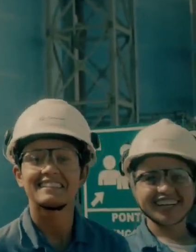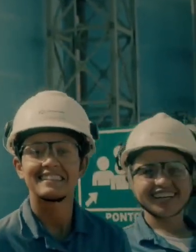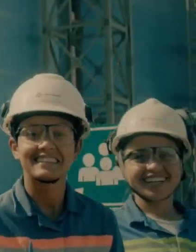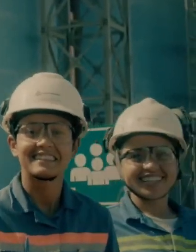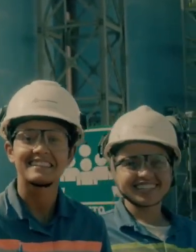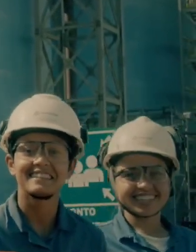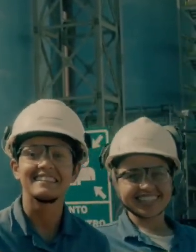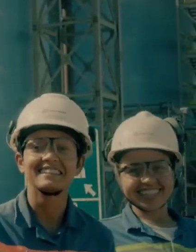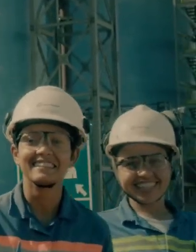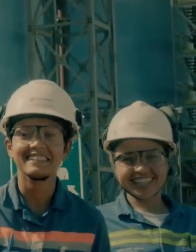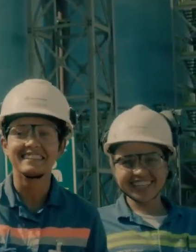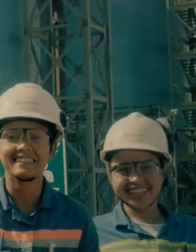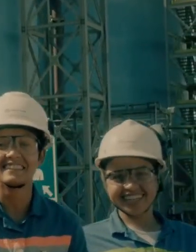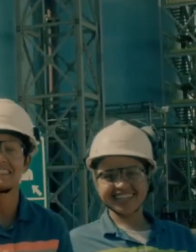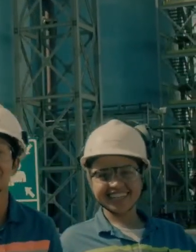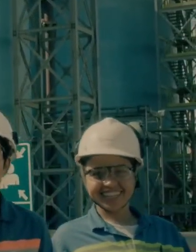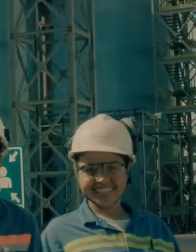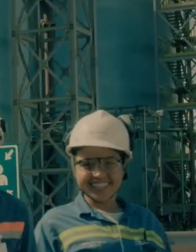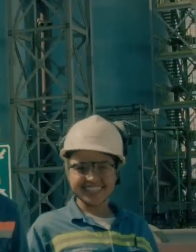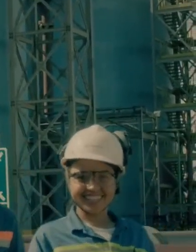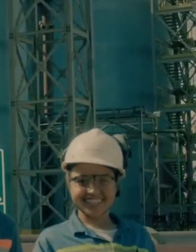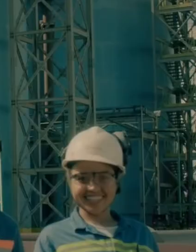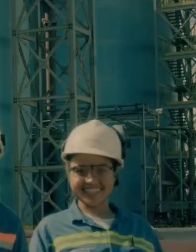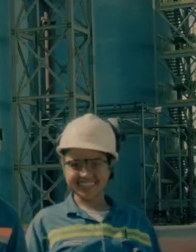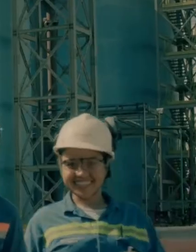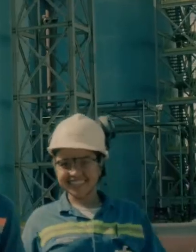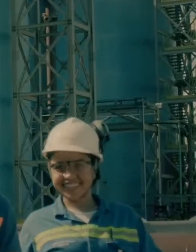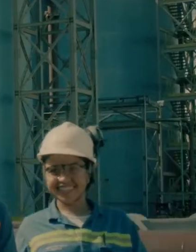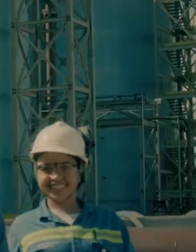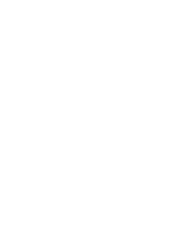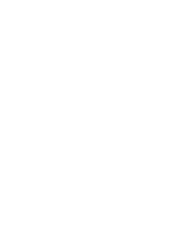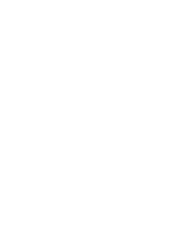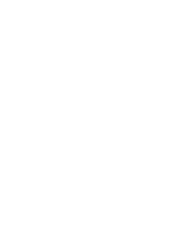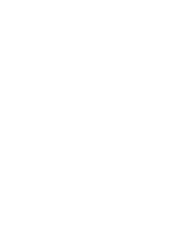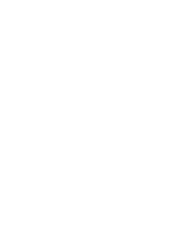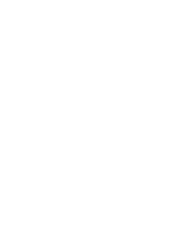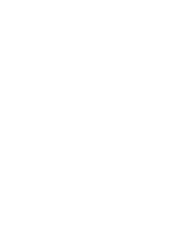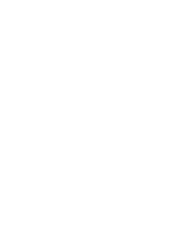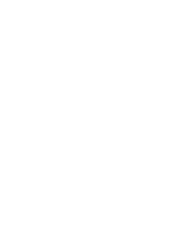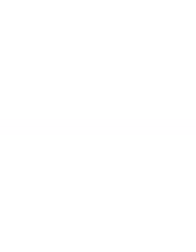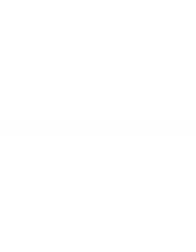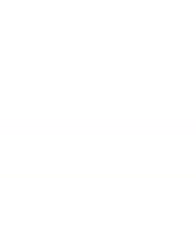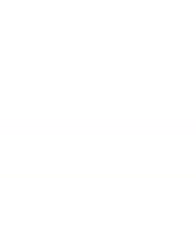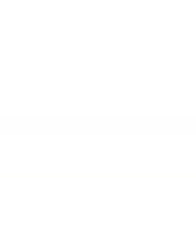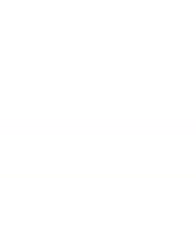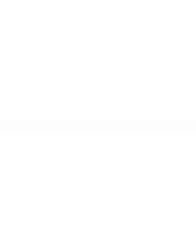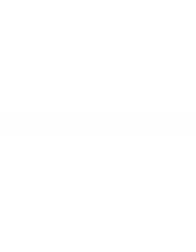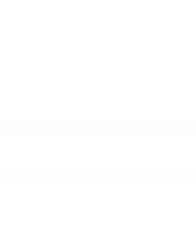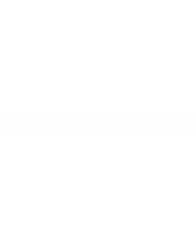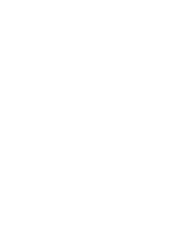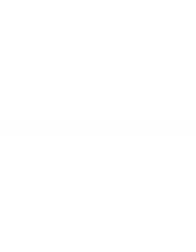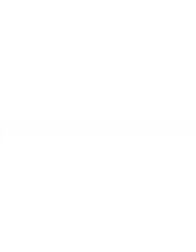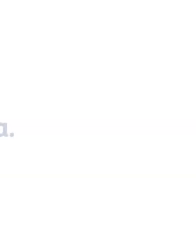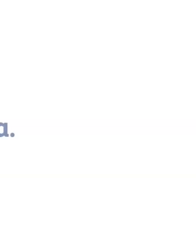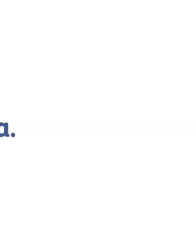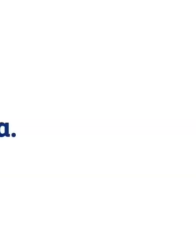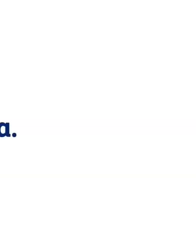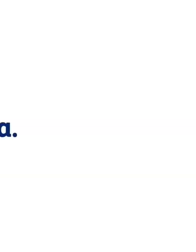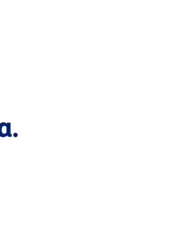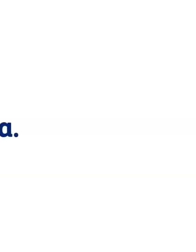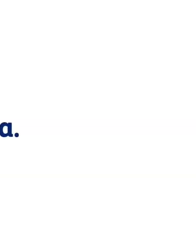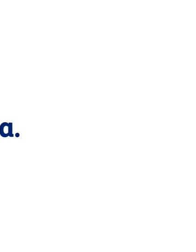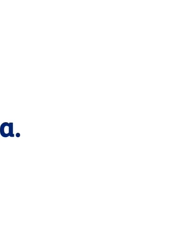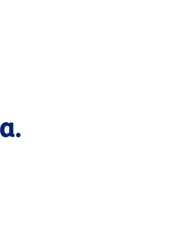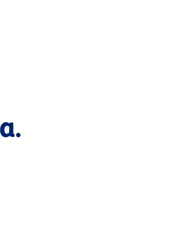todos os municípios e regiões que hospedam nossas operações. Anglo-América. Mineração e pessoas que